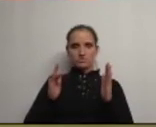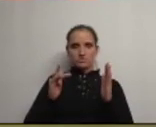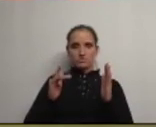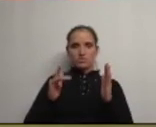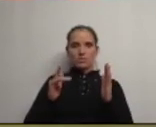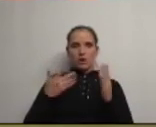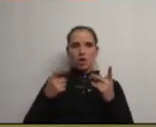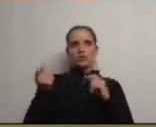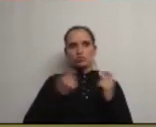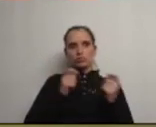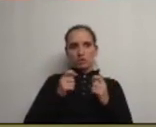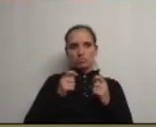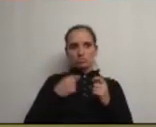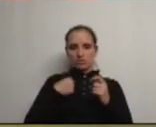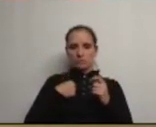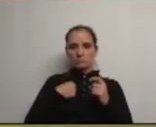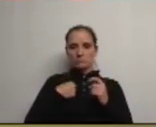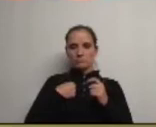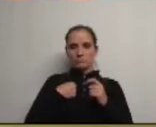entramos aqui numa discussão para mim